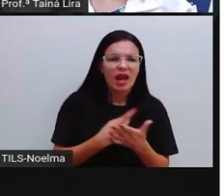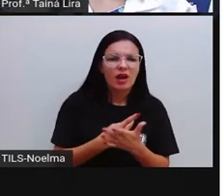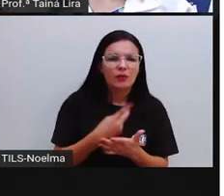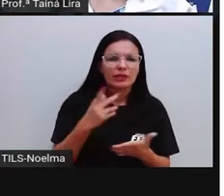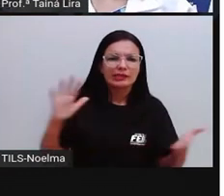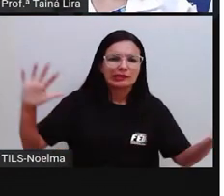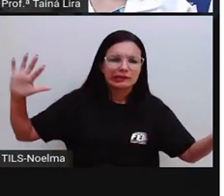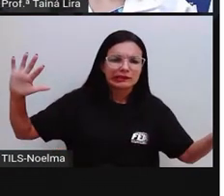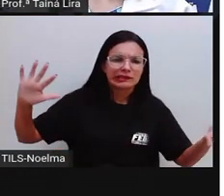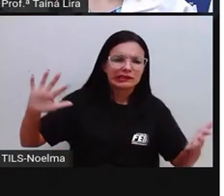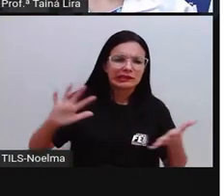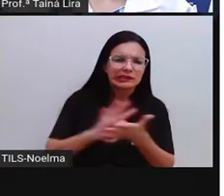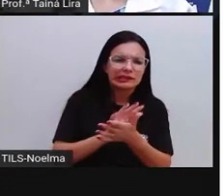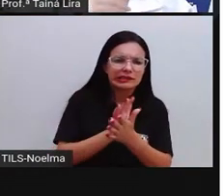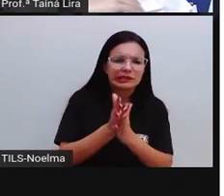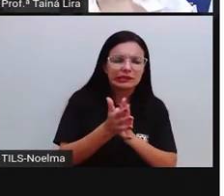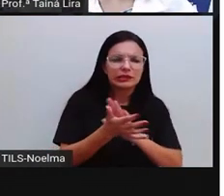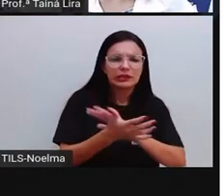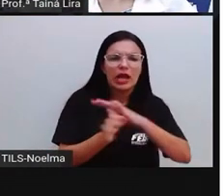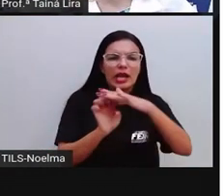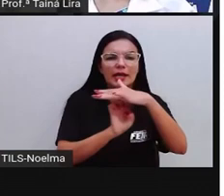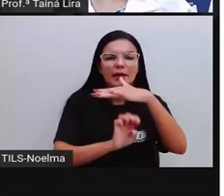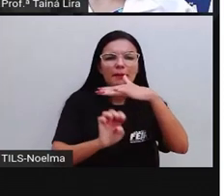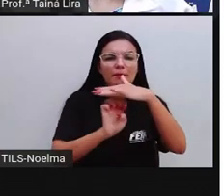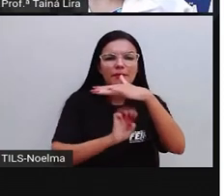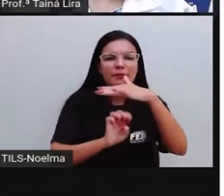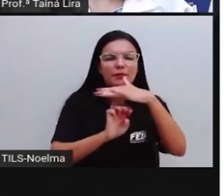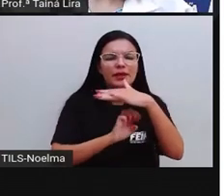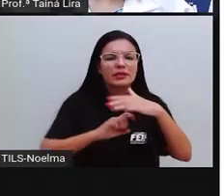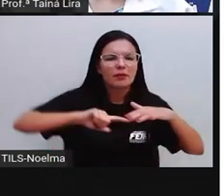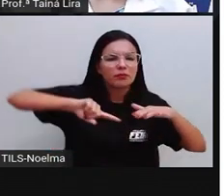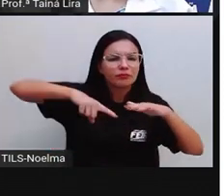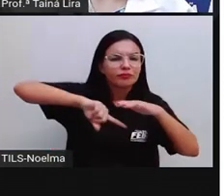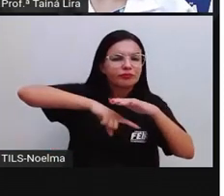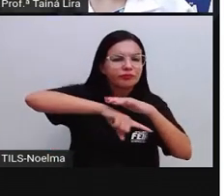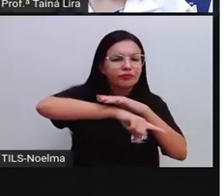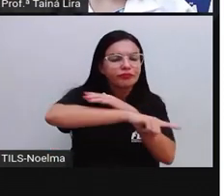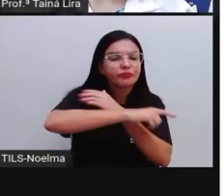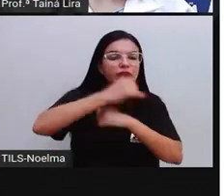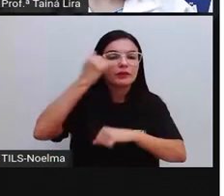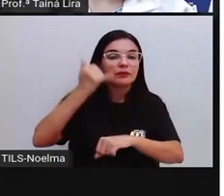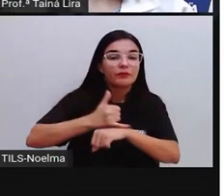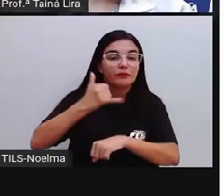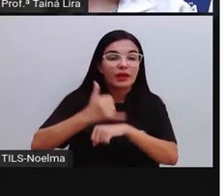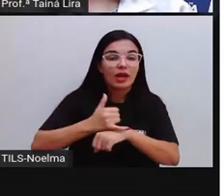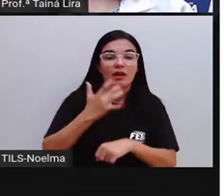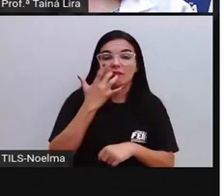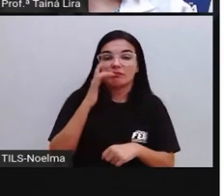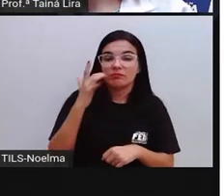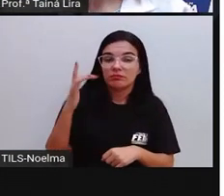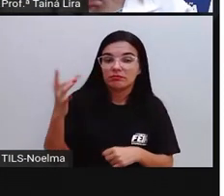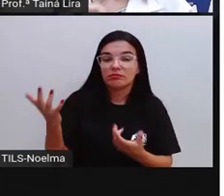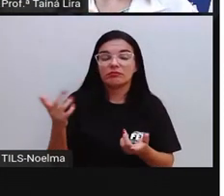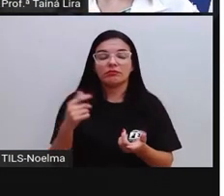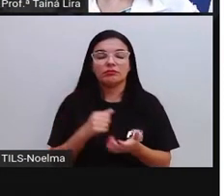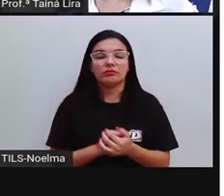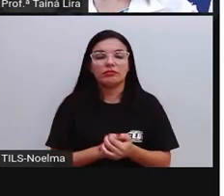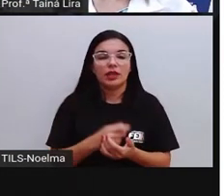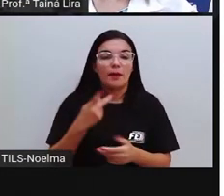lá tem uma empresa, né, que explora minérios, tá? Então, é o extrativismo mineral, nesse caso.